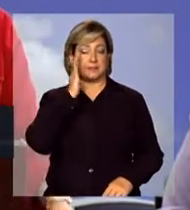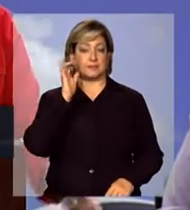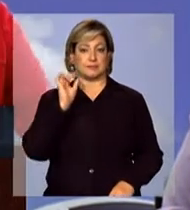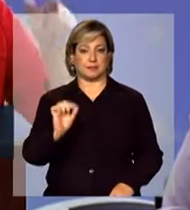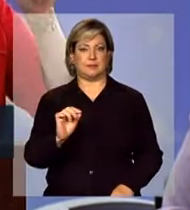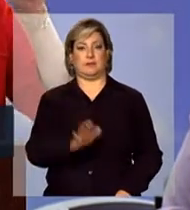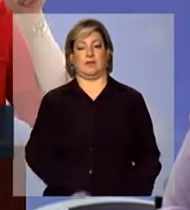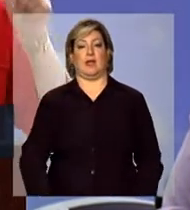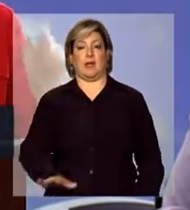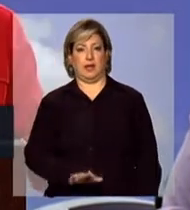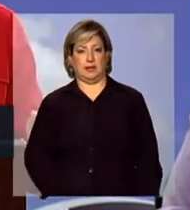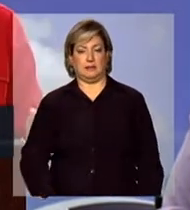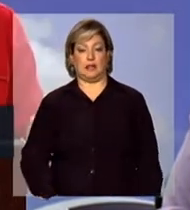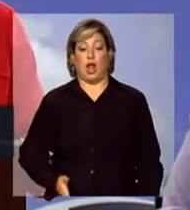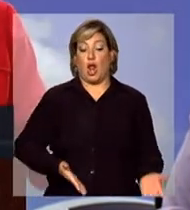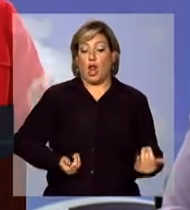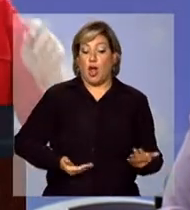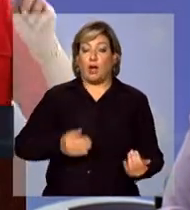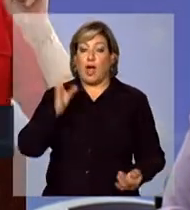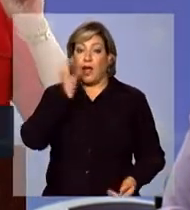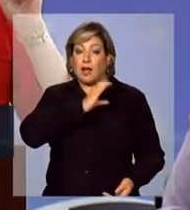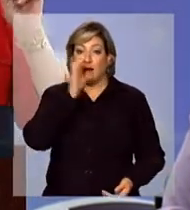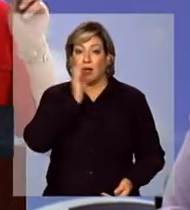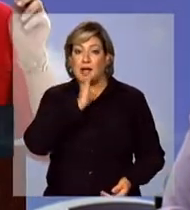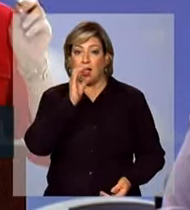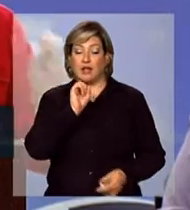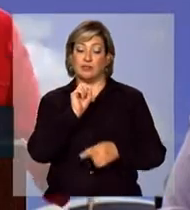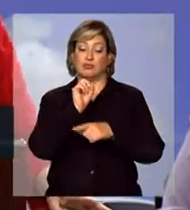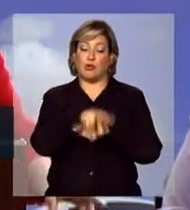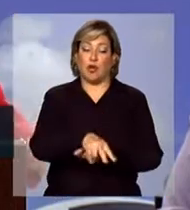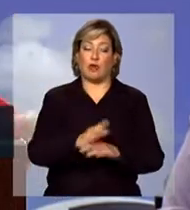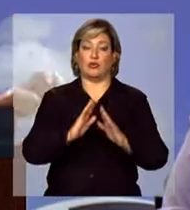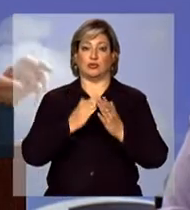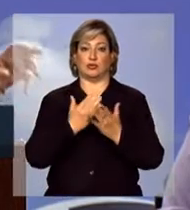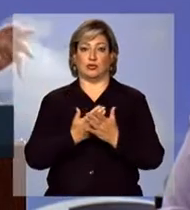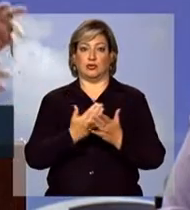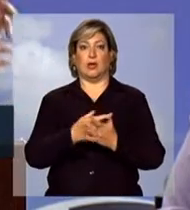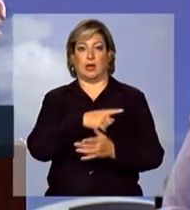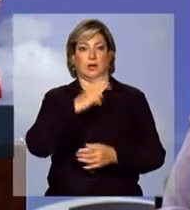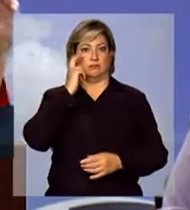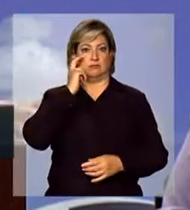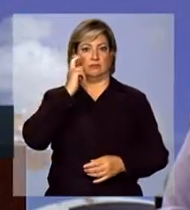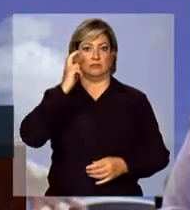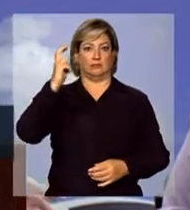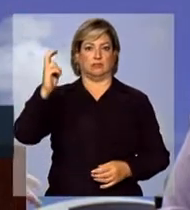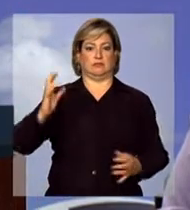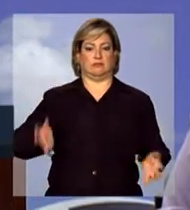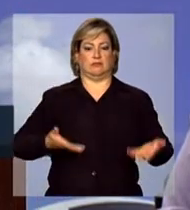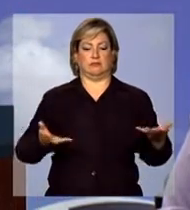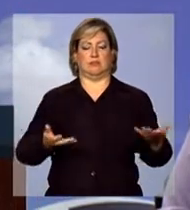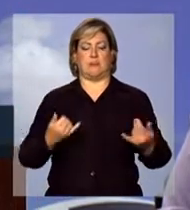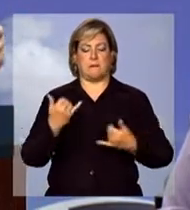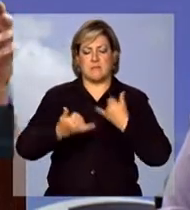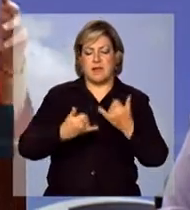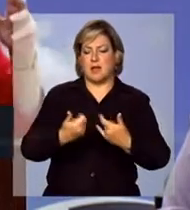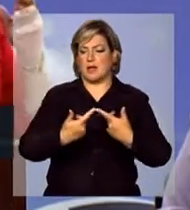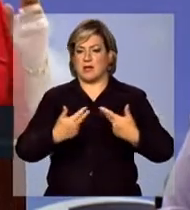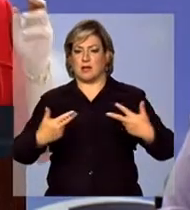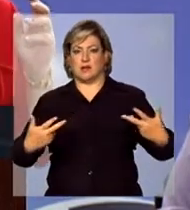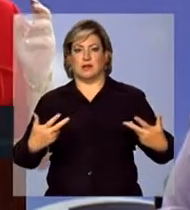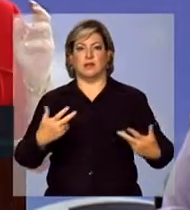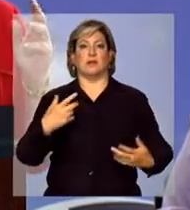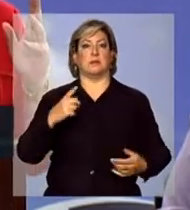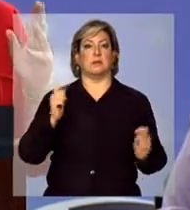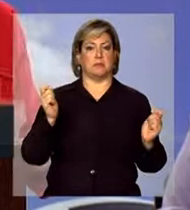a criança, quanto mais nova, mais estimulada, com jogos, com acesso